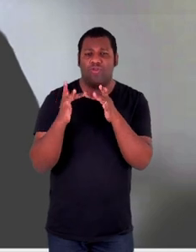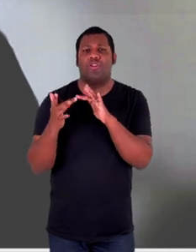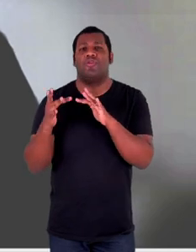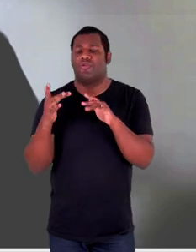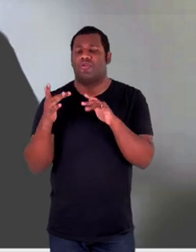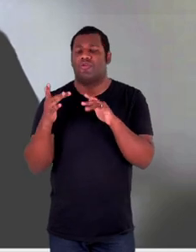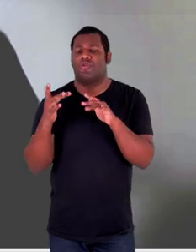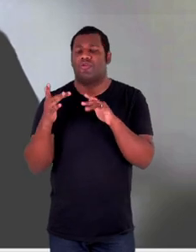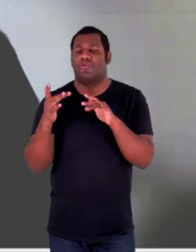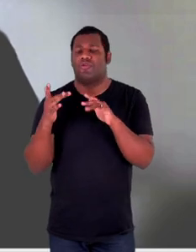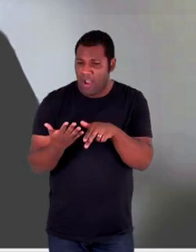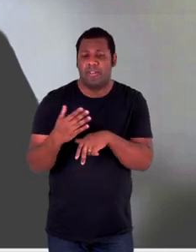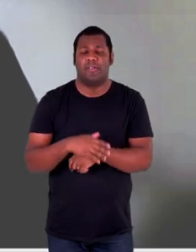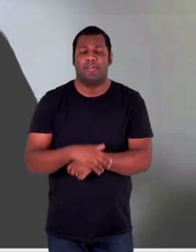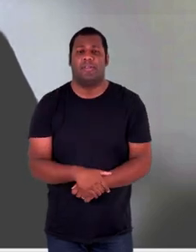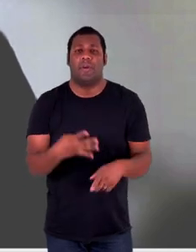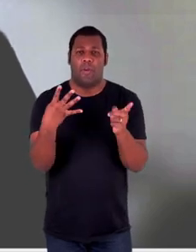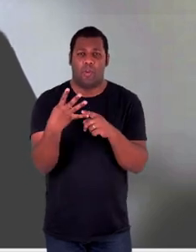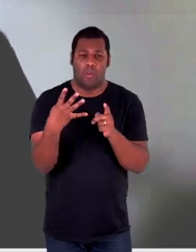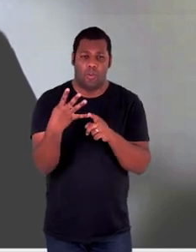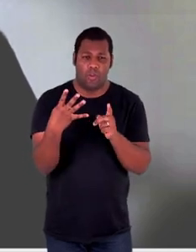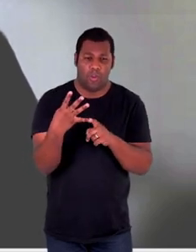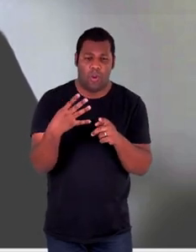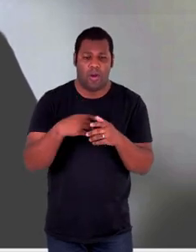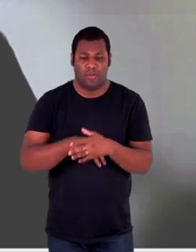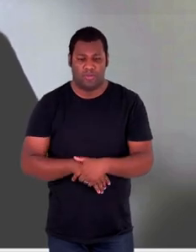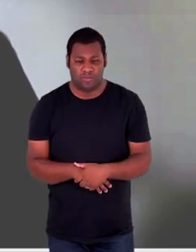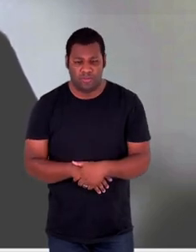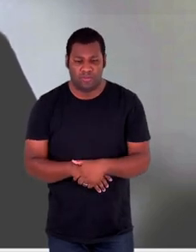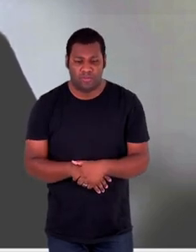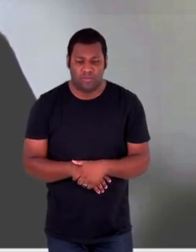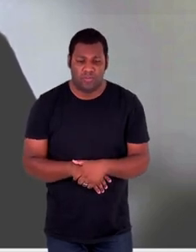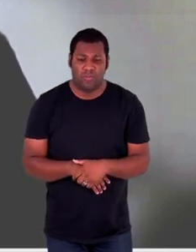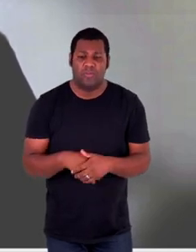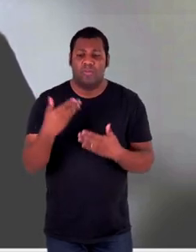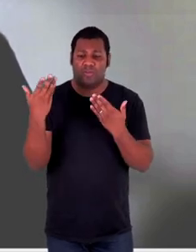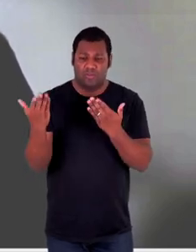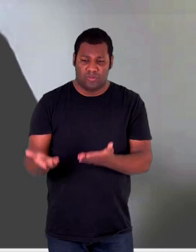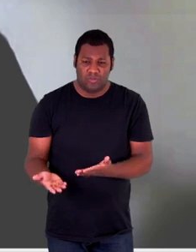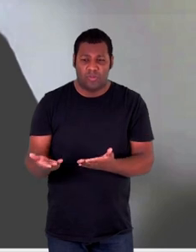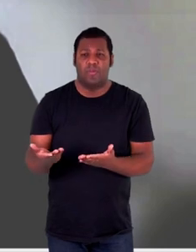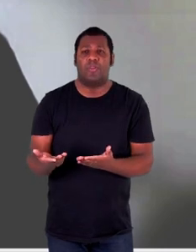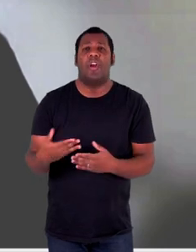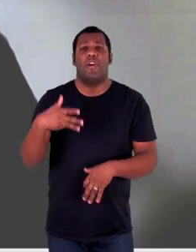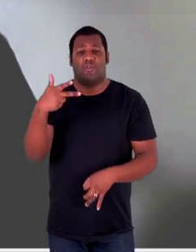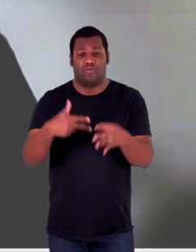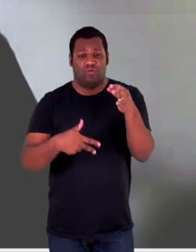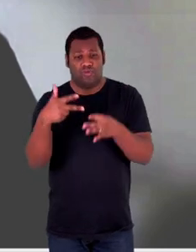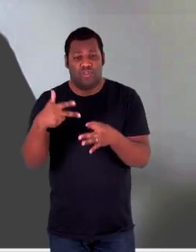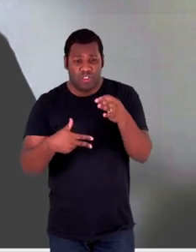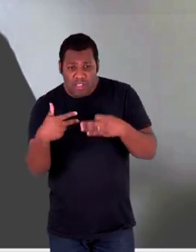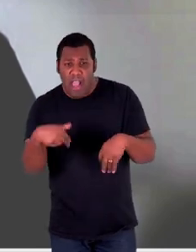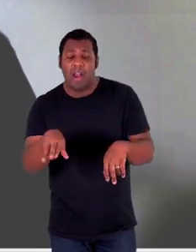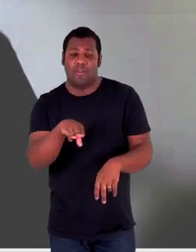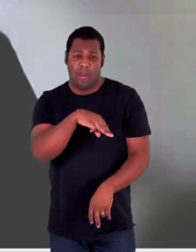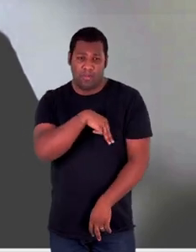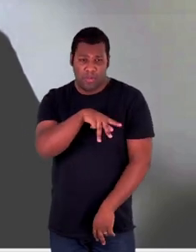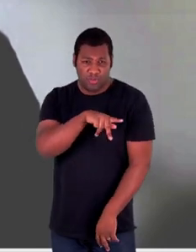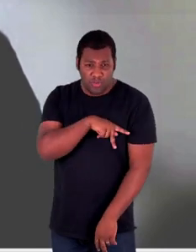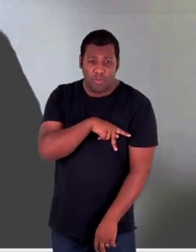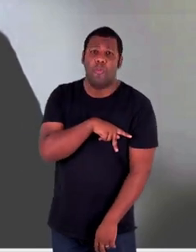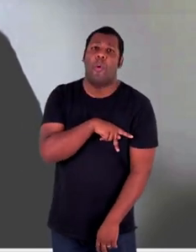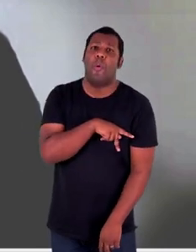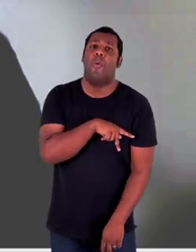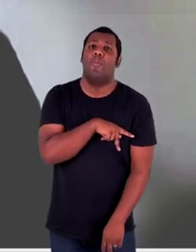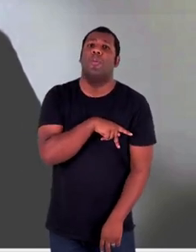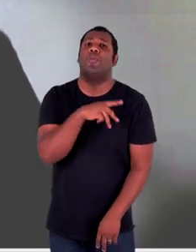Quatro, as chaves de respostas à utilização dessas estruturas do Judiciário e do Ministério Público deverão